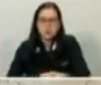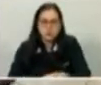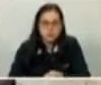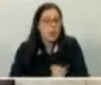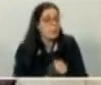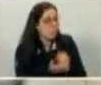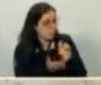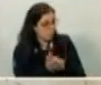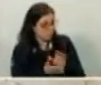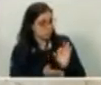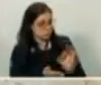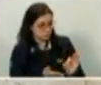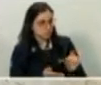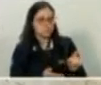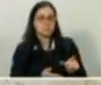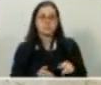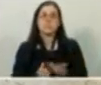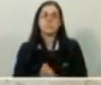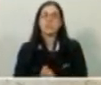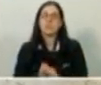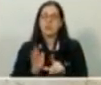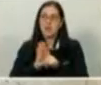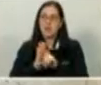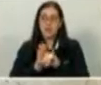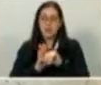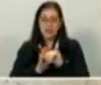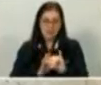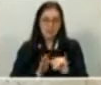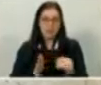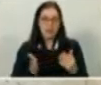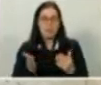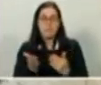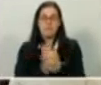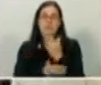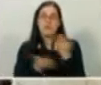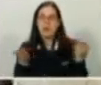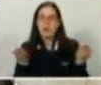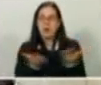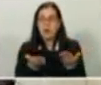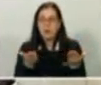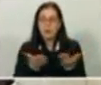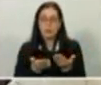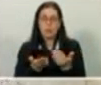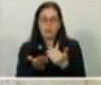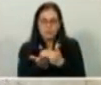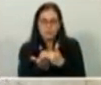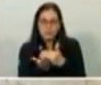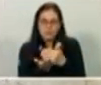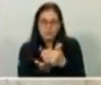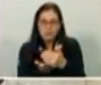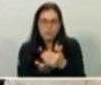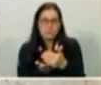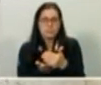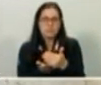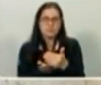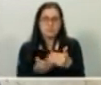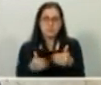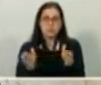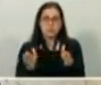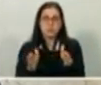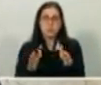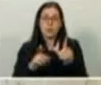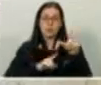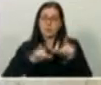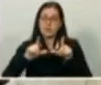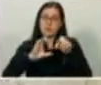eu posso apresentar uma outra lei aprovada agora, que está entrando em ação agora. Até a TV Globo